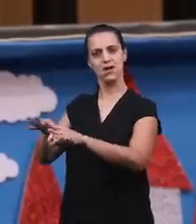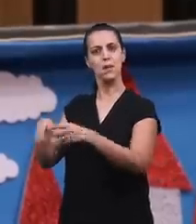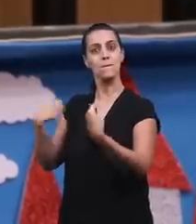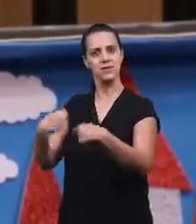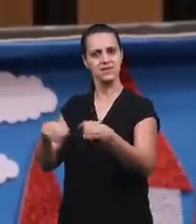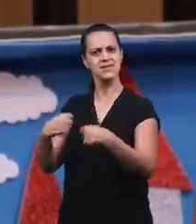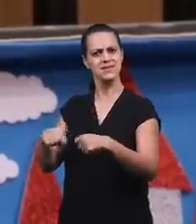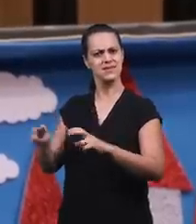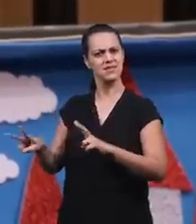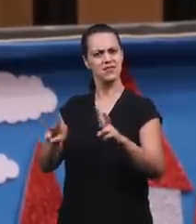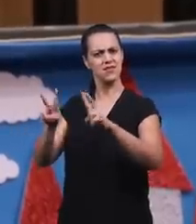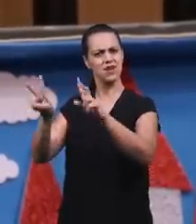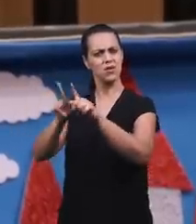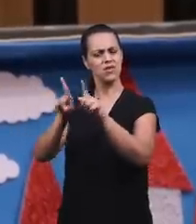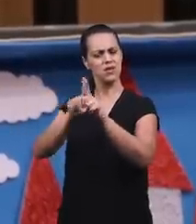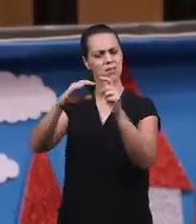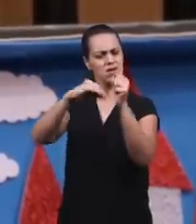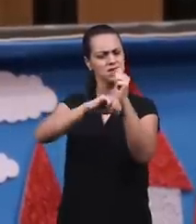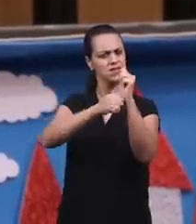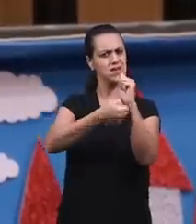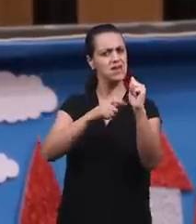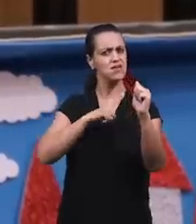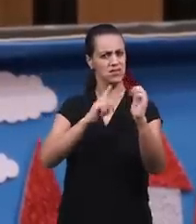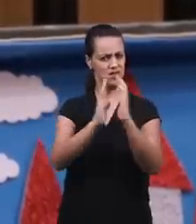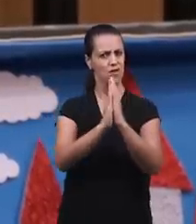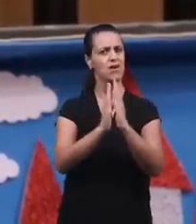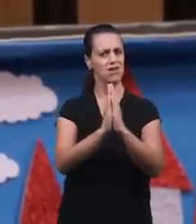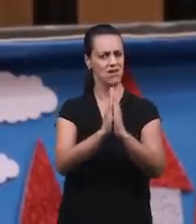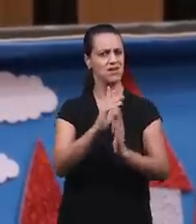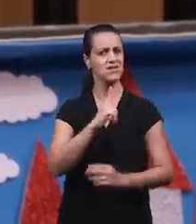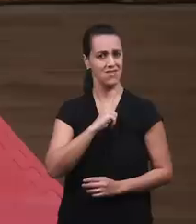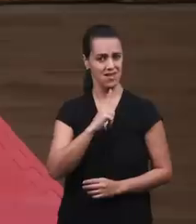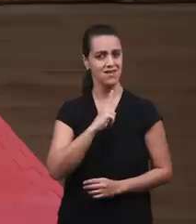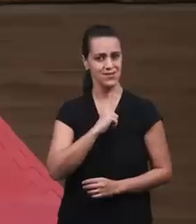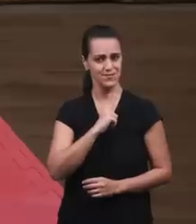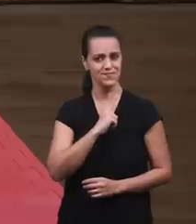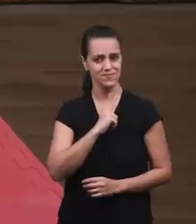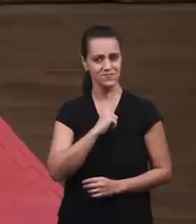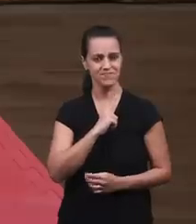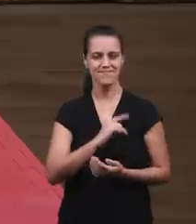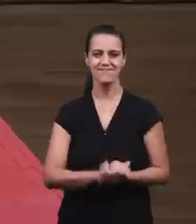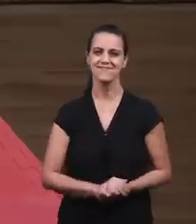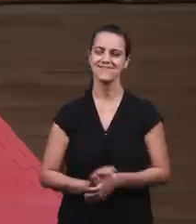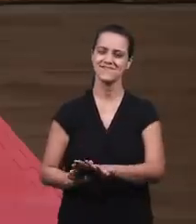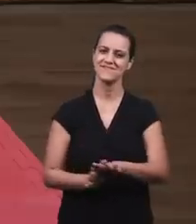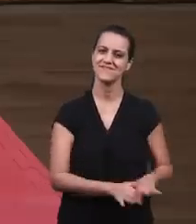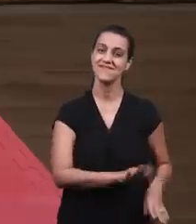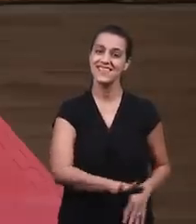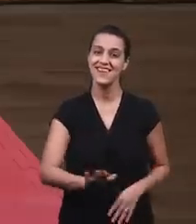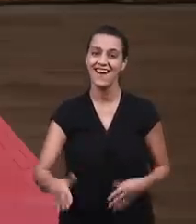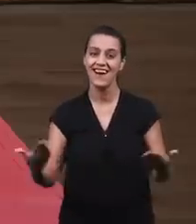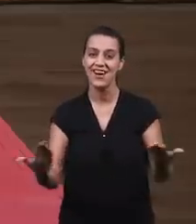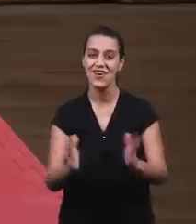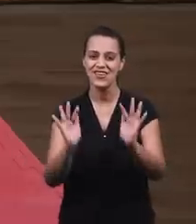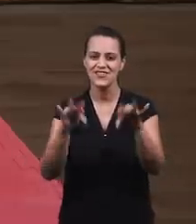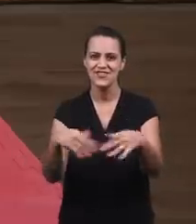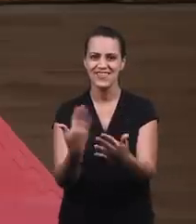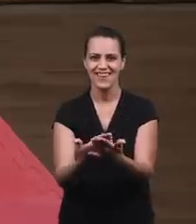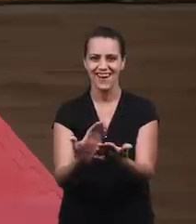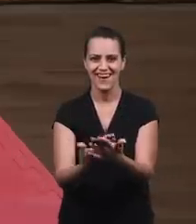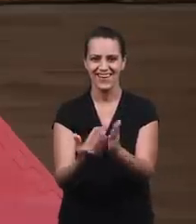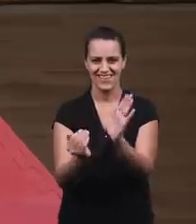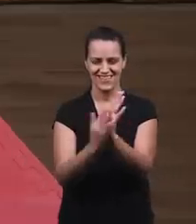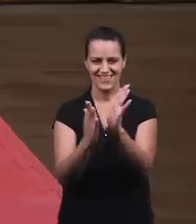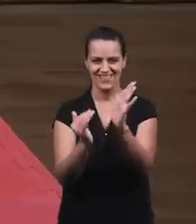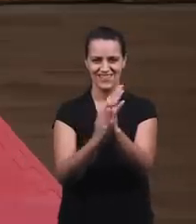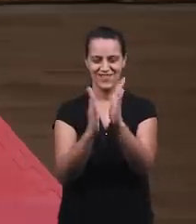valor e o segredo Da oração para o servo fiel Crianças, nós vamos encerrar a nossa aula Cantando agora